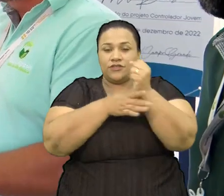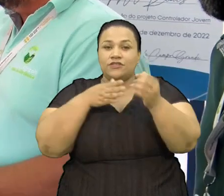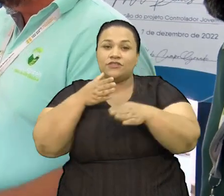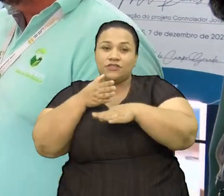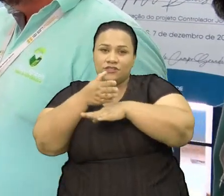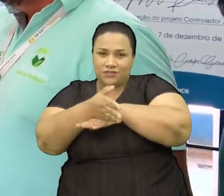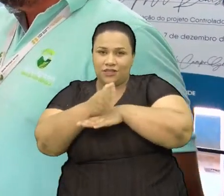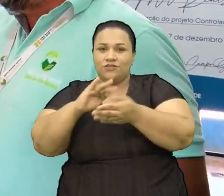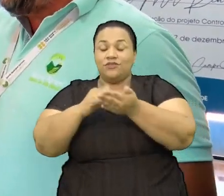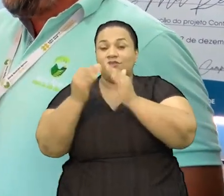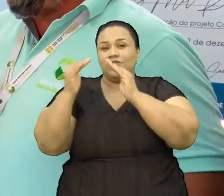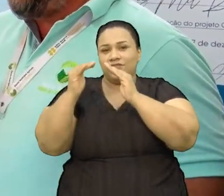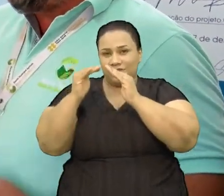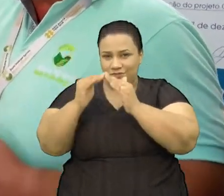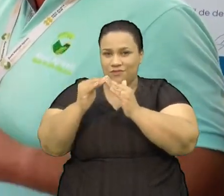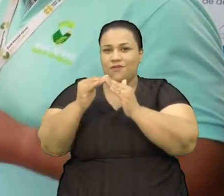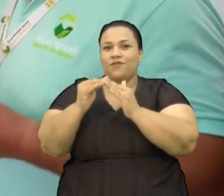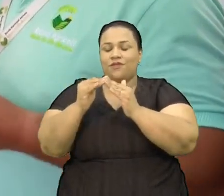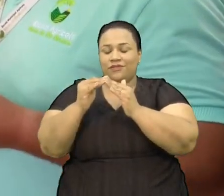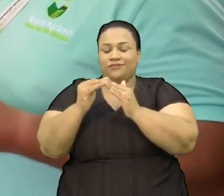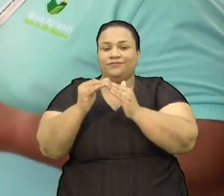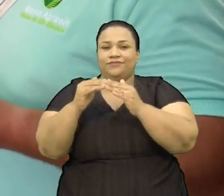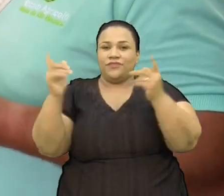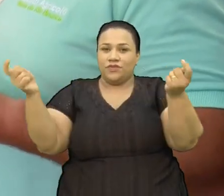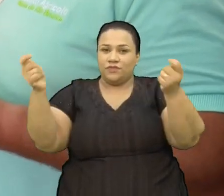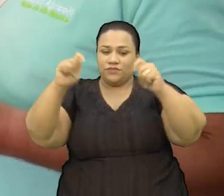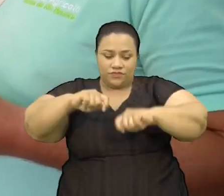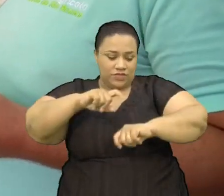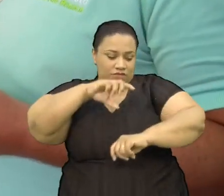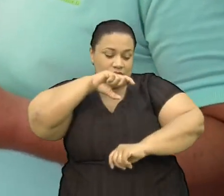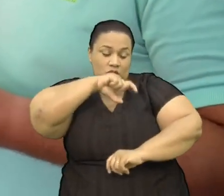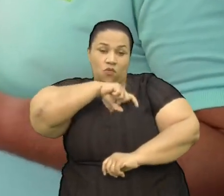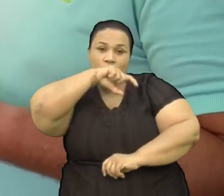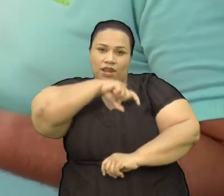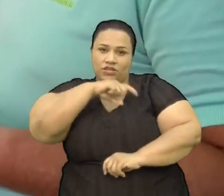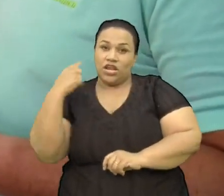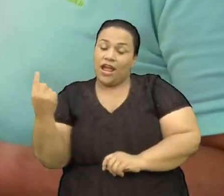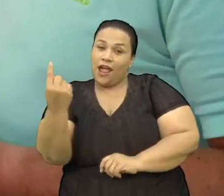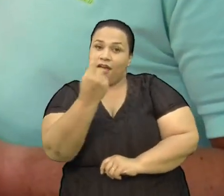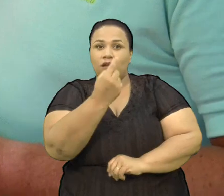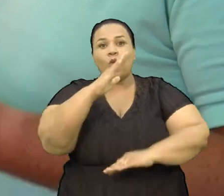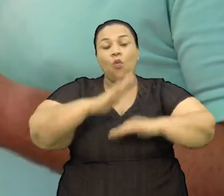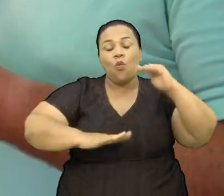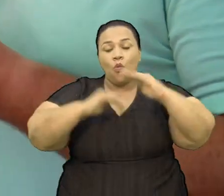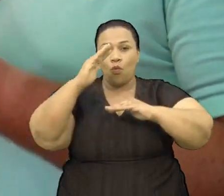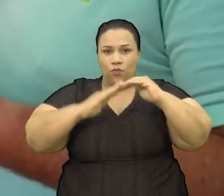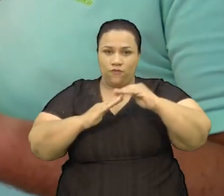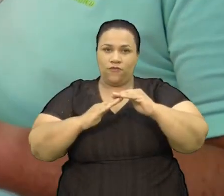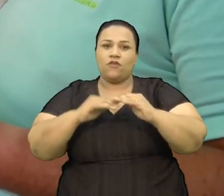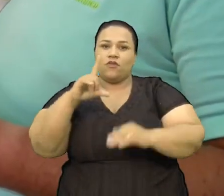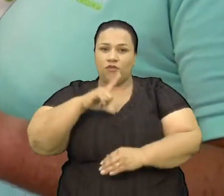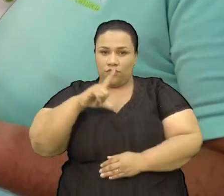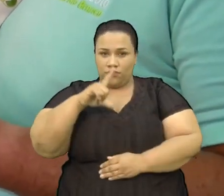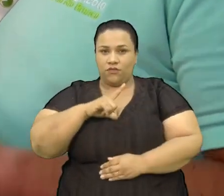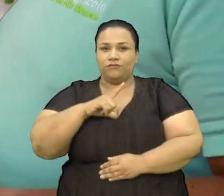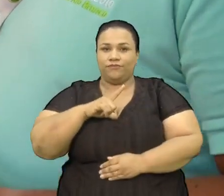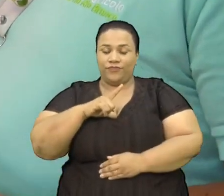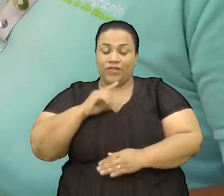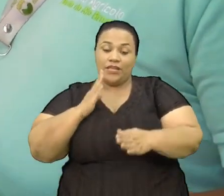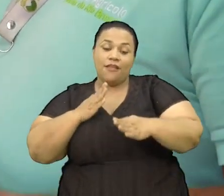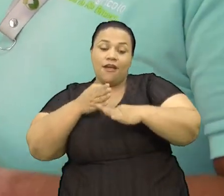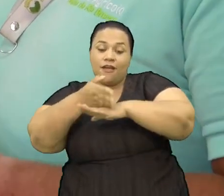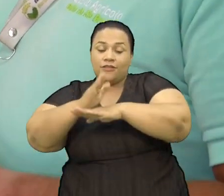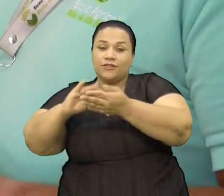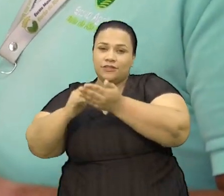à unidade Que é feito através do crachá que cada colaborador da escola tem Somente ele é que dá